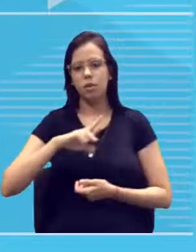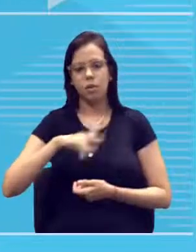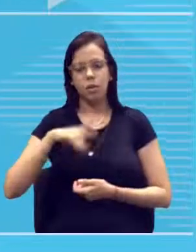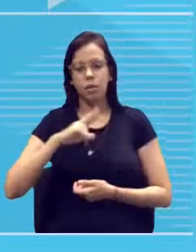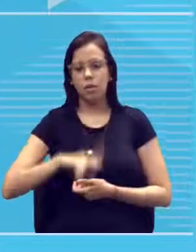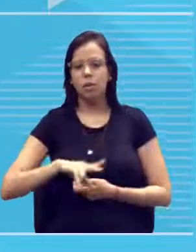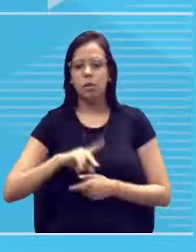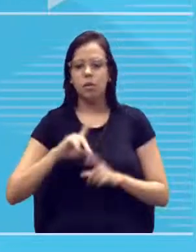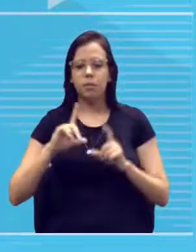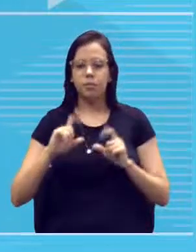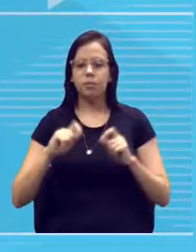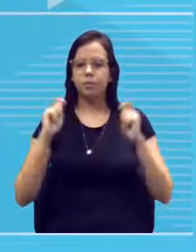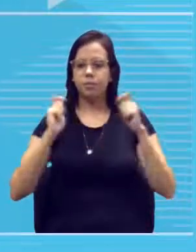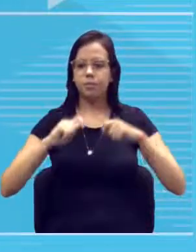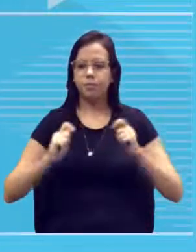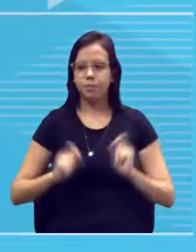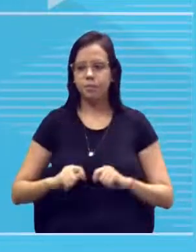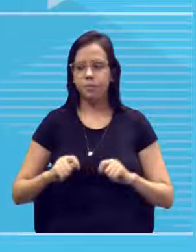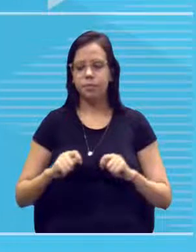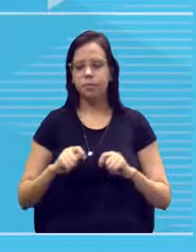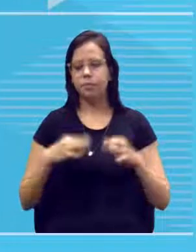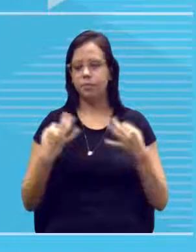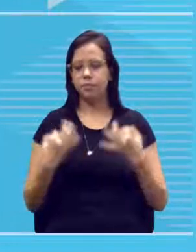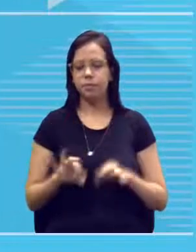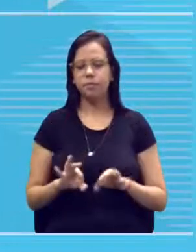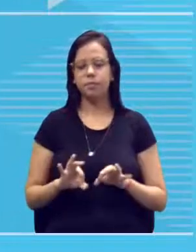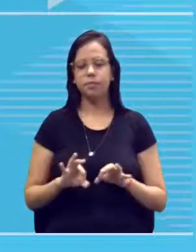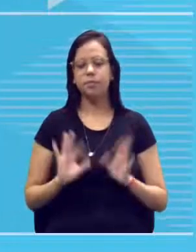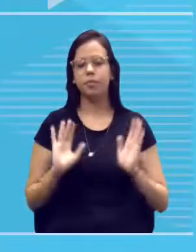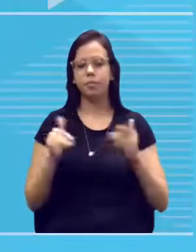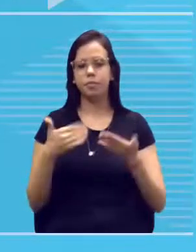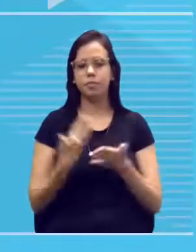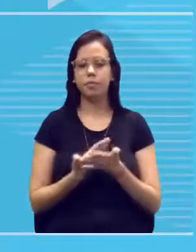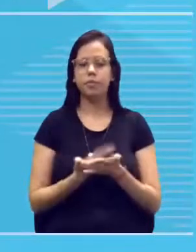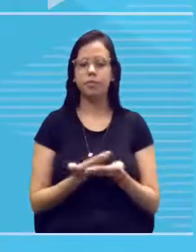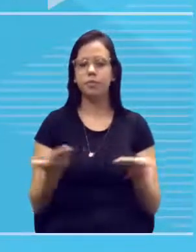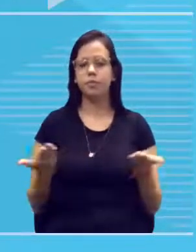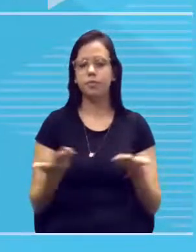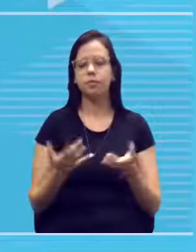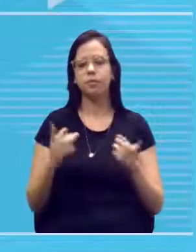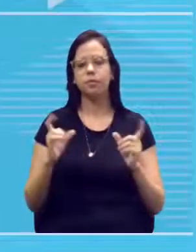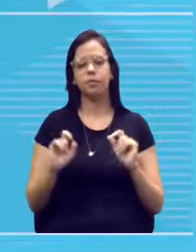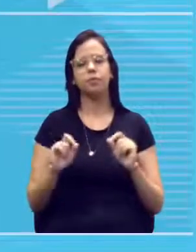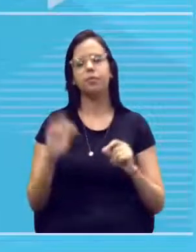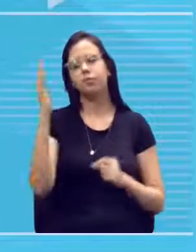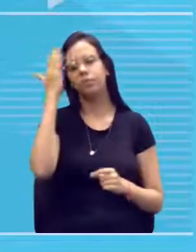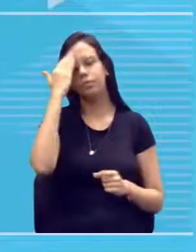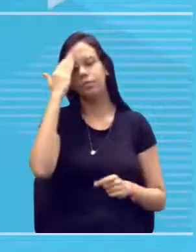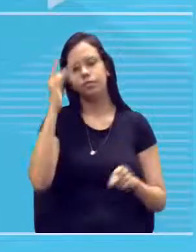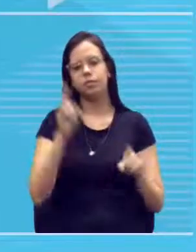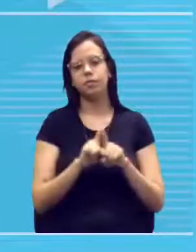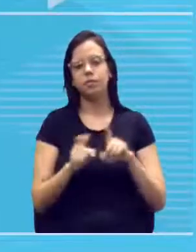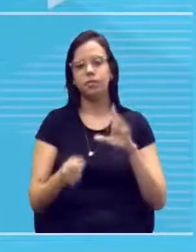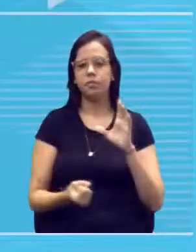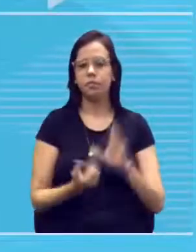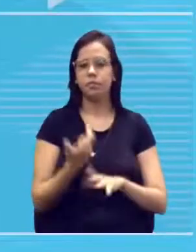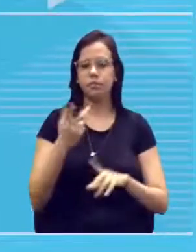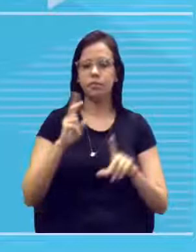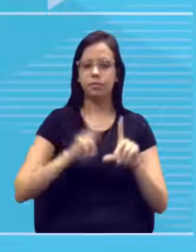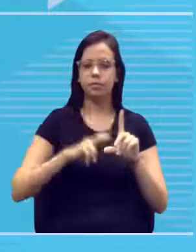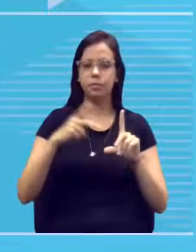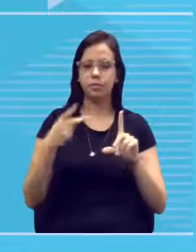probabilidade, certo? O foco da nossa aula é entender, construir um heredograma e,